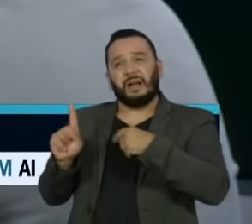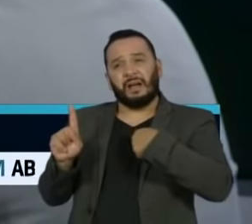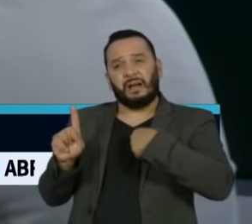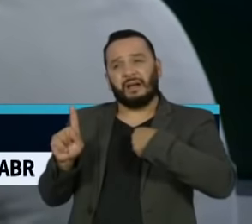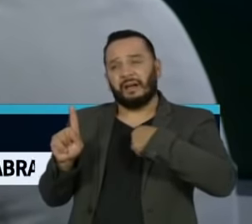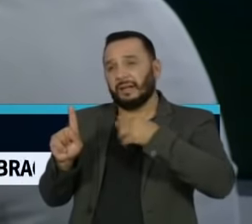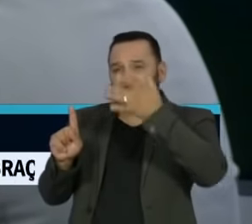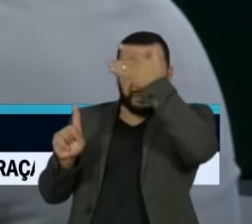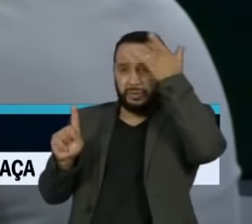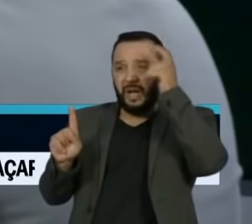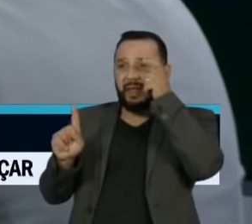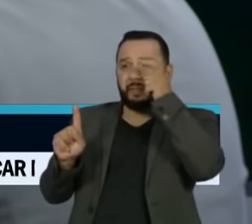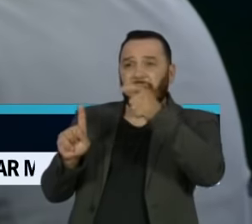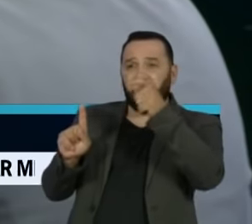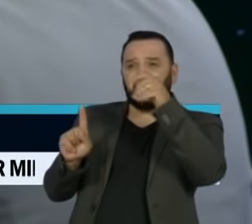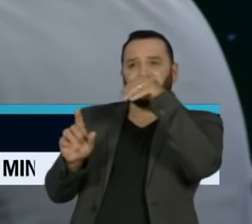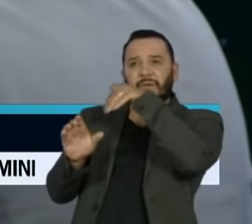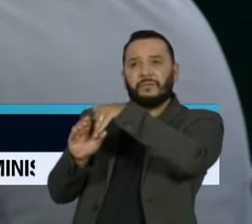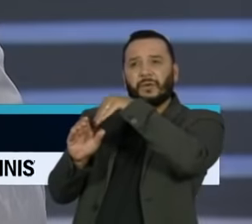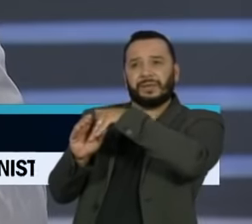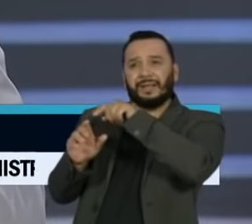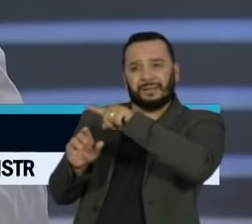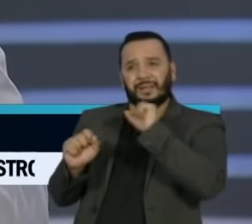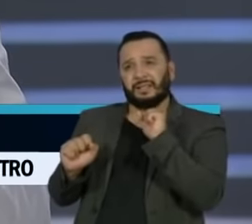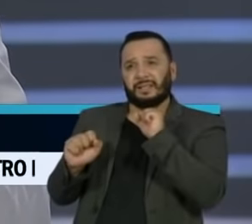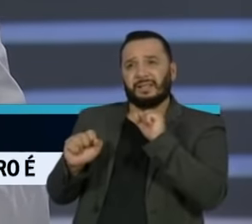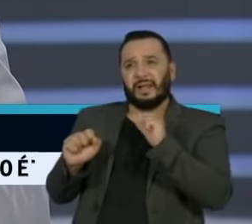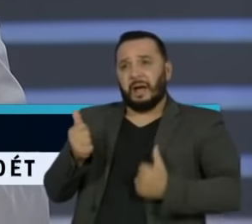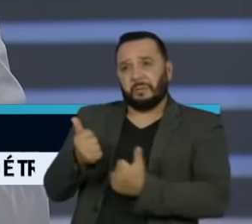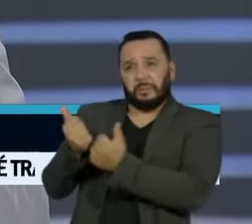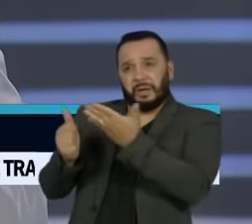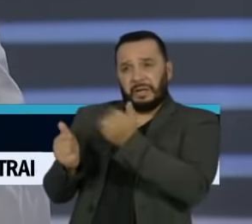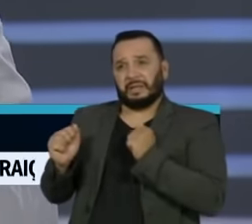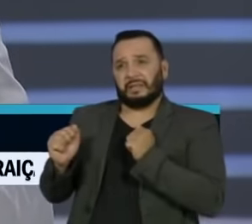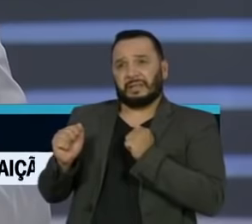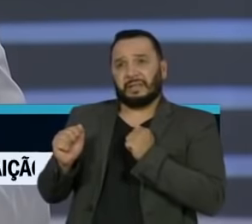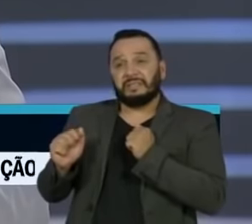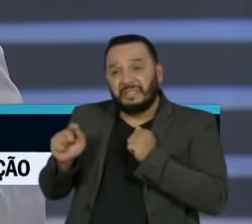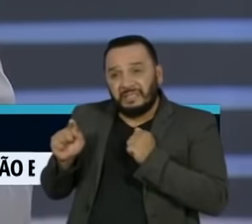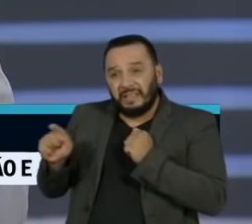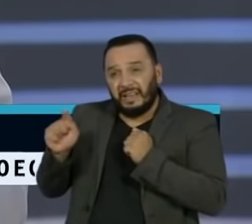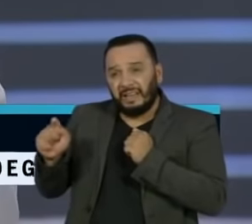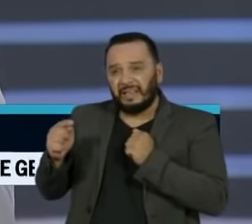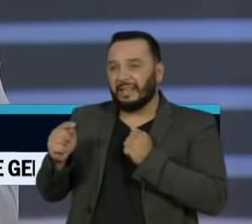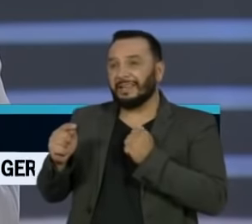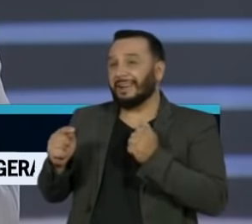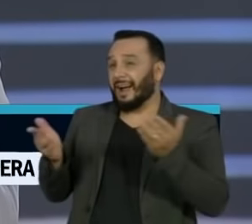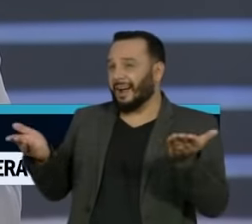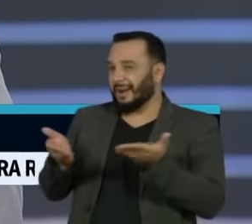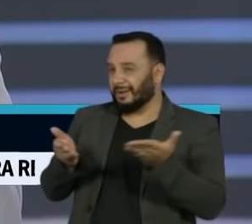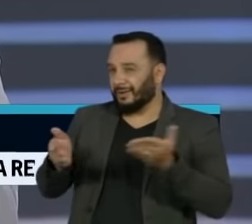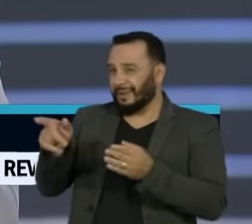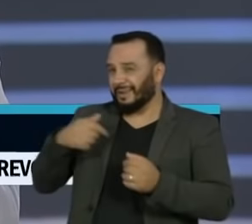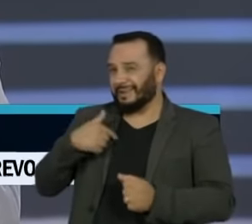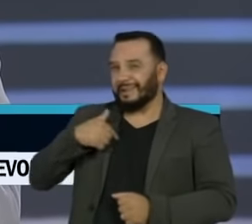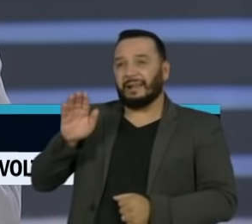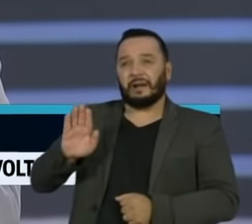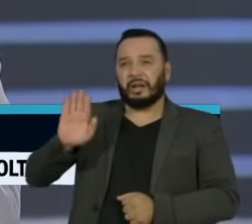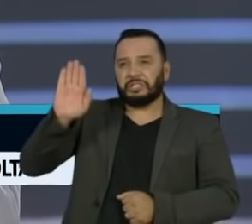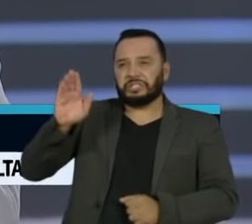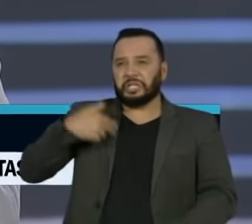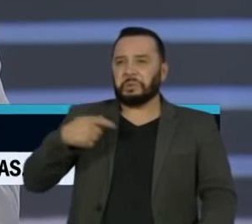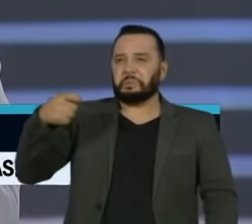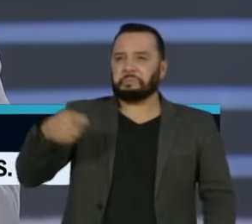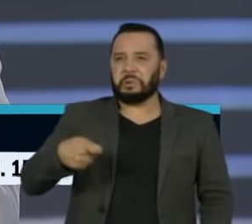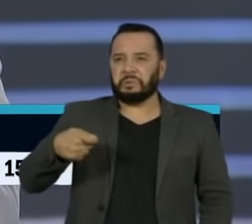candidatura. E eu penso também que, na medida em que ele demonstra que está fraquejando, né, enquanto um candidato vigoroso